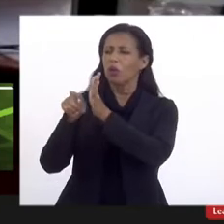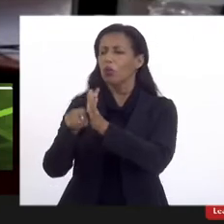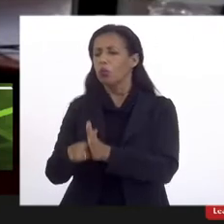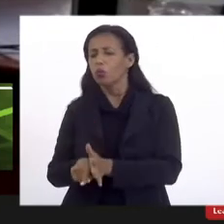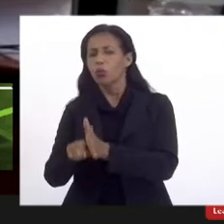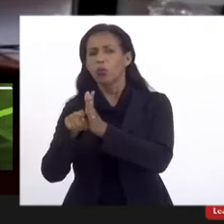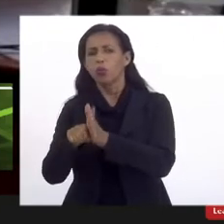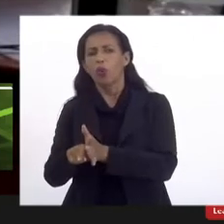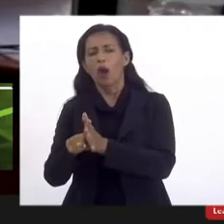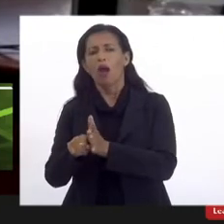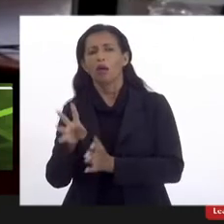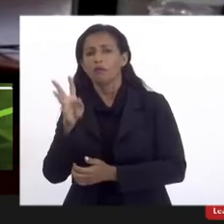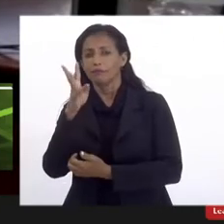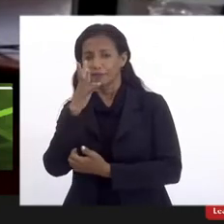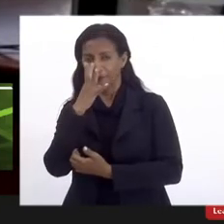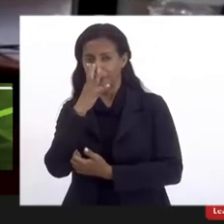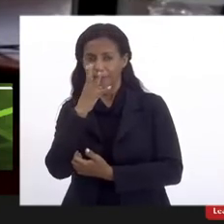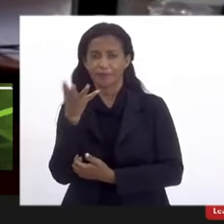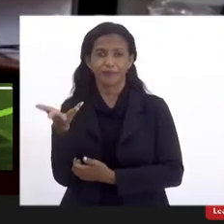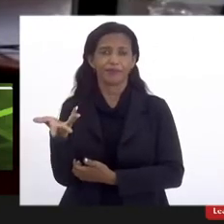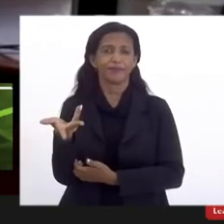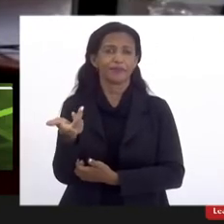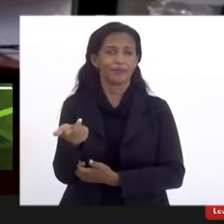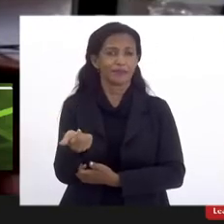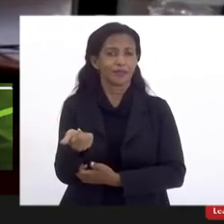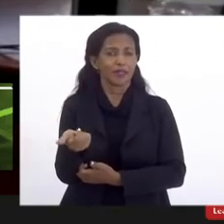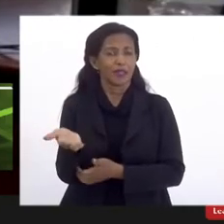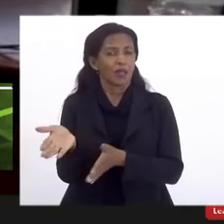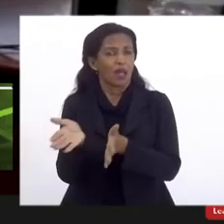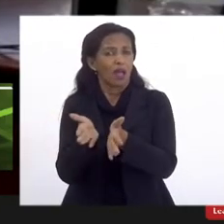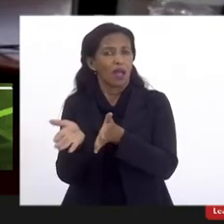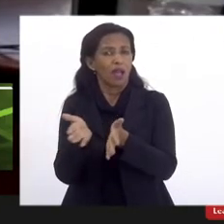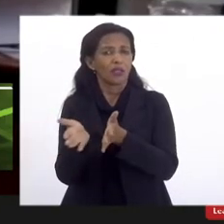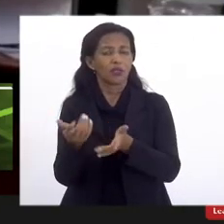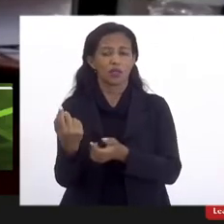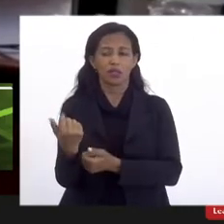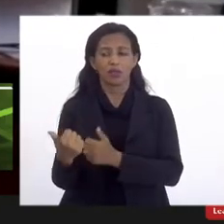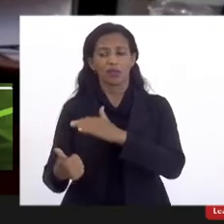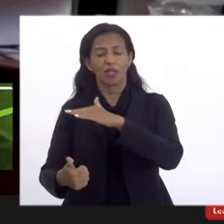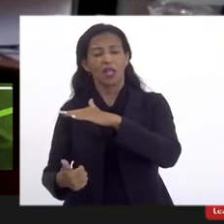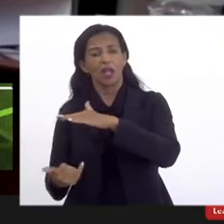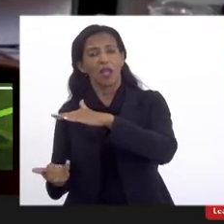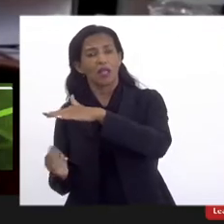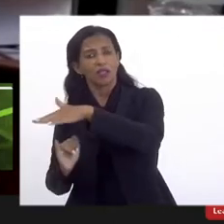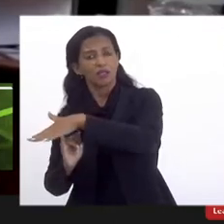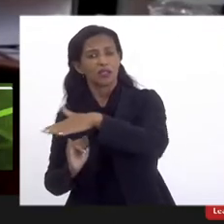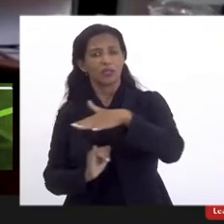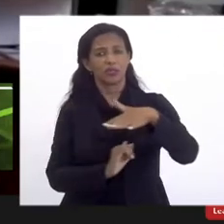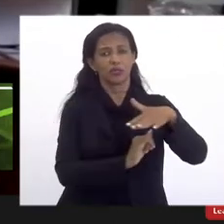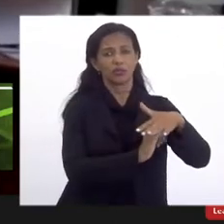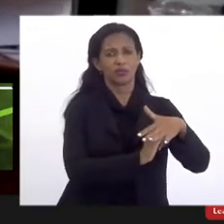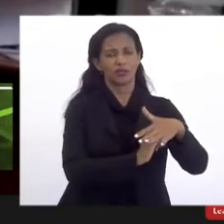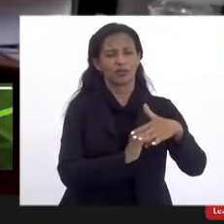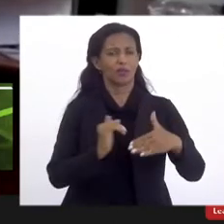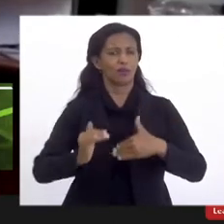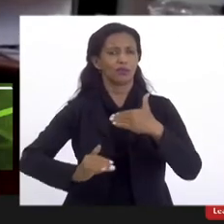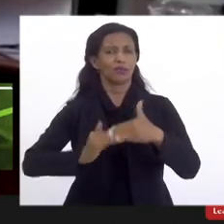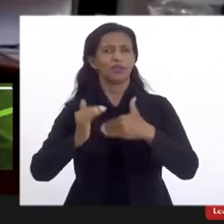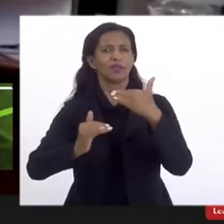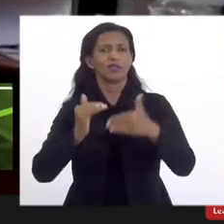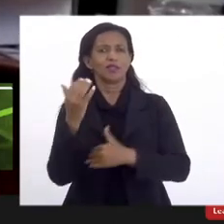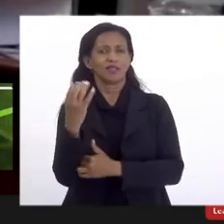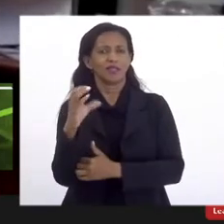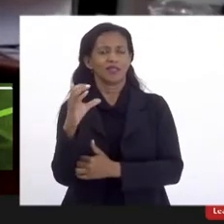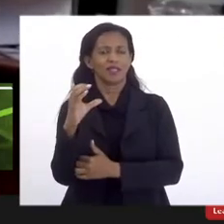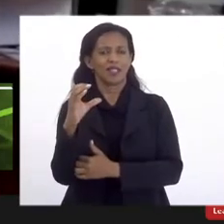com muita admiração, e a articulação entre essas duas instituições é fundamental para o desenvolvimento da ciência e do